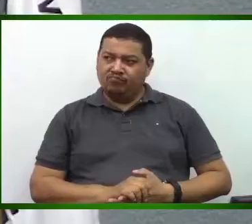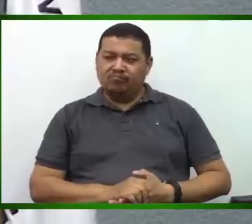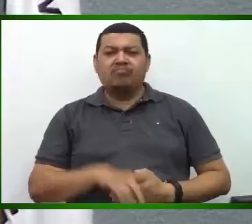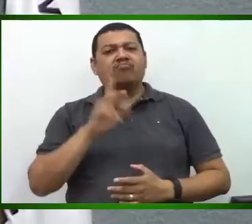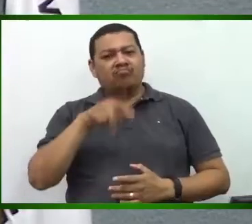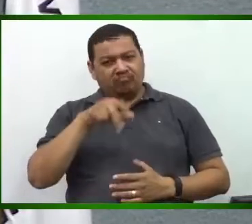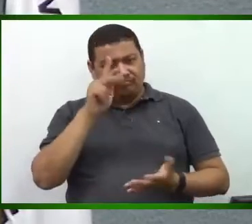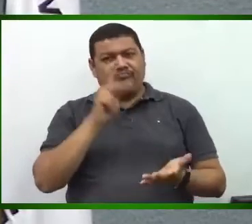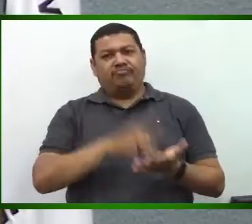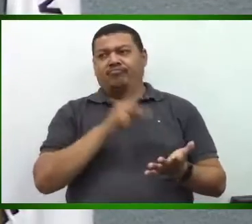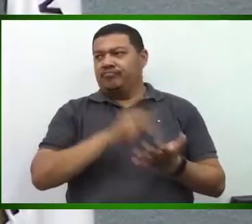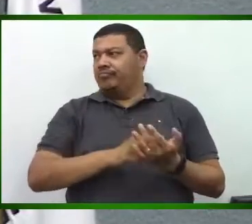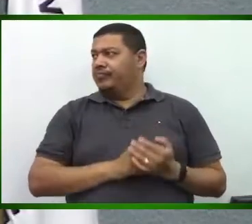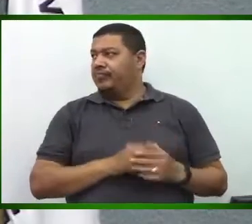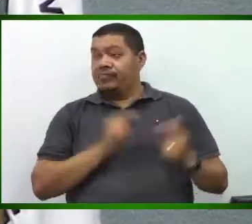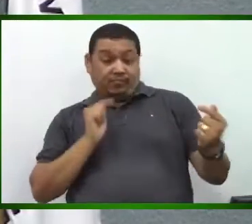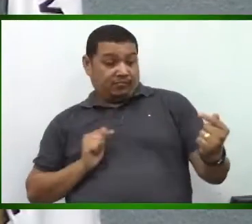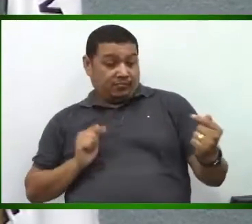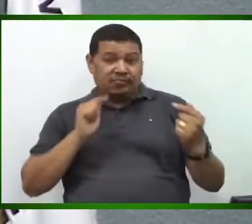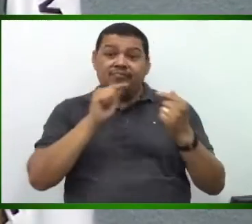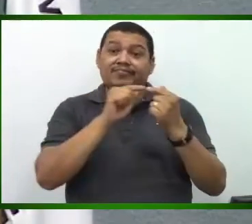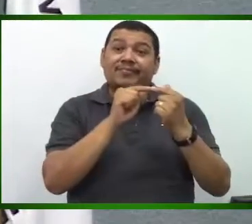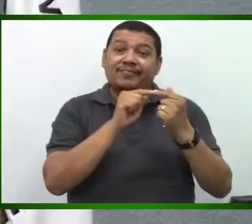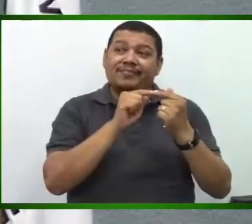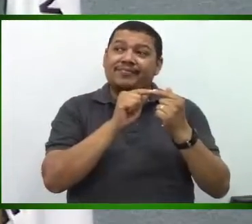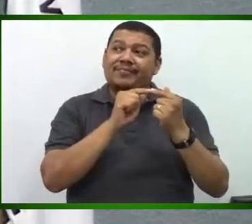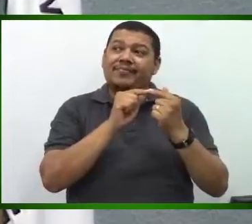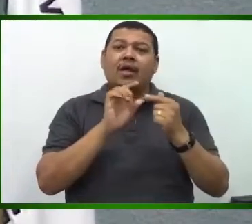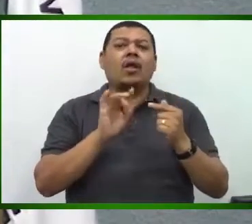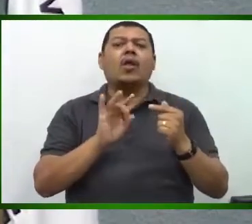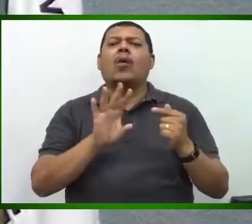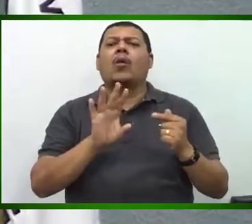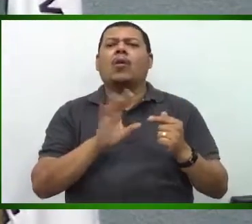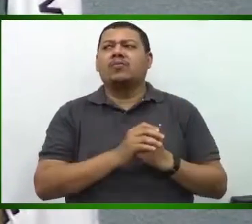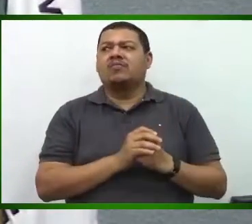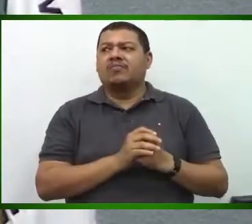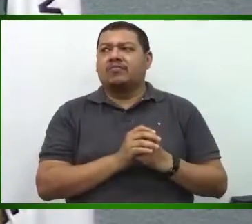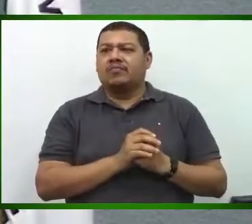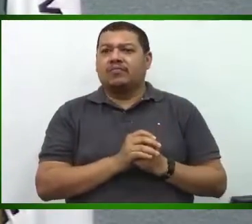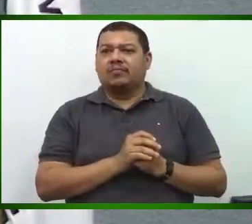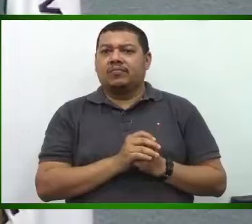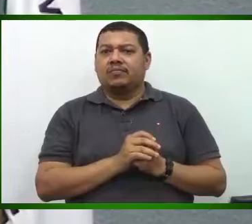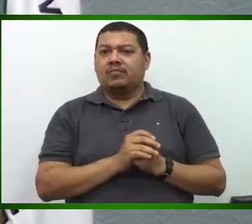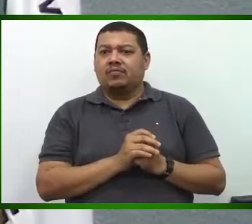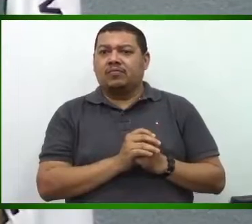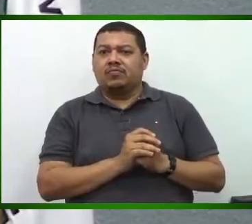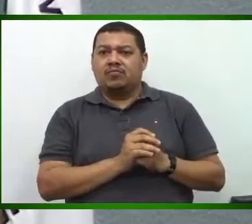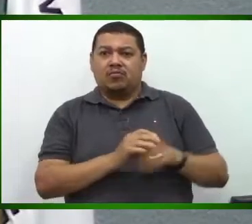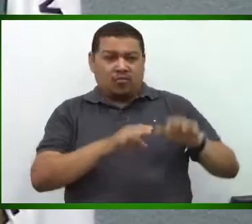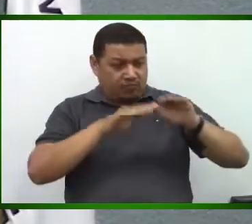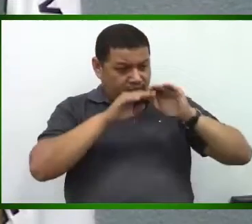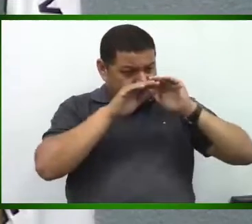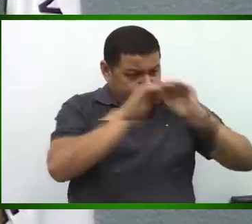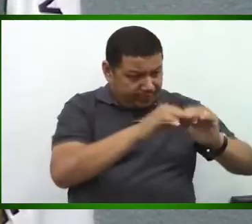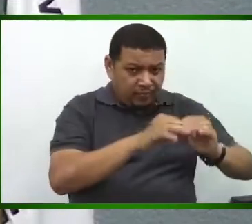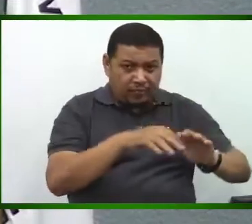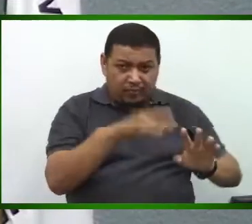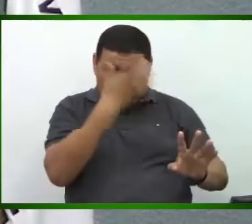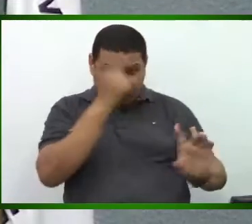é a realidade. O objetivo é unicamente atingir uma pessoa,